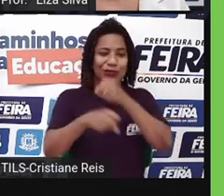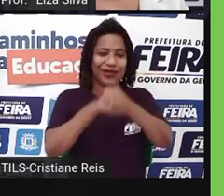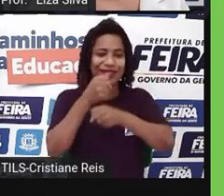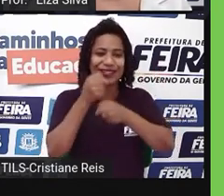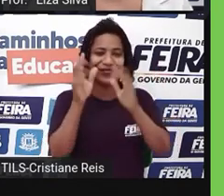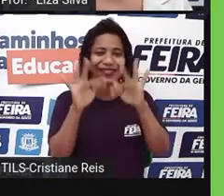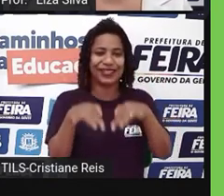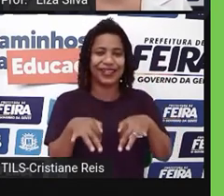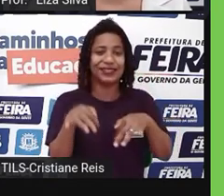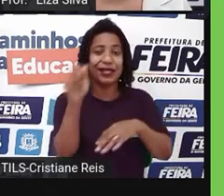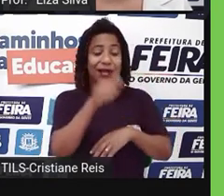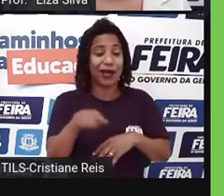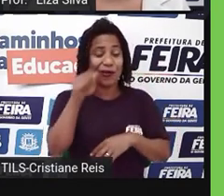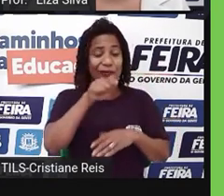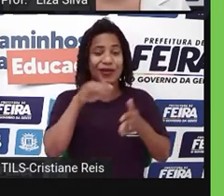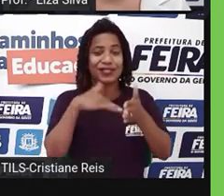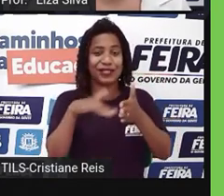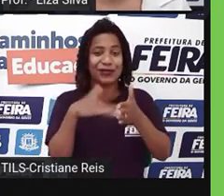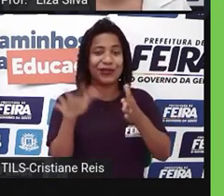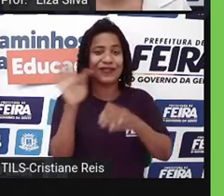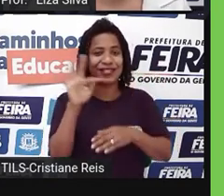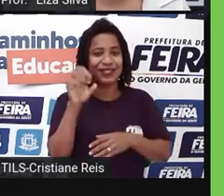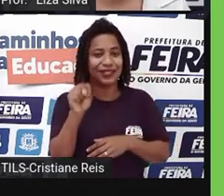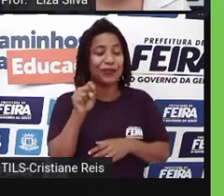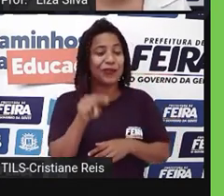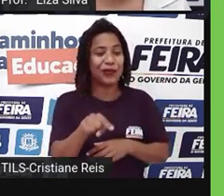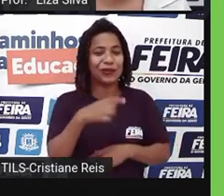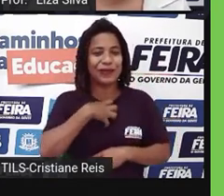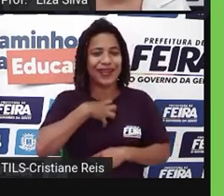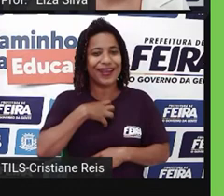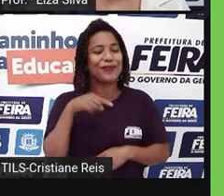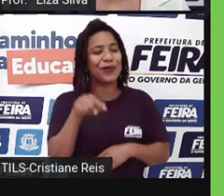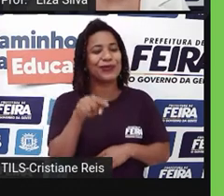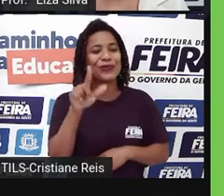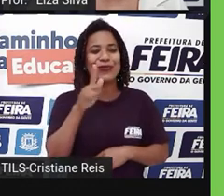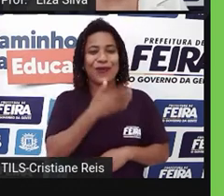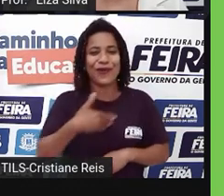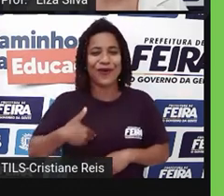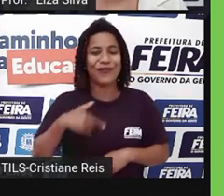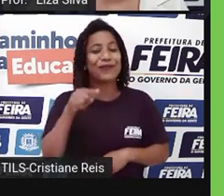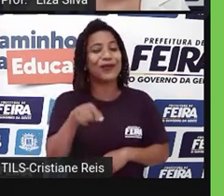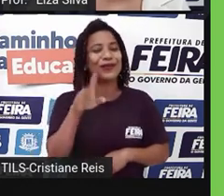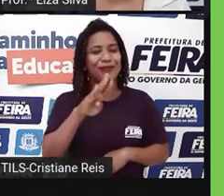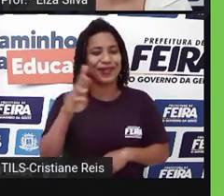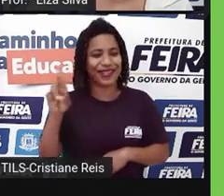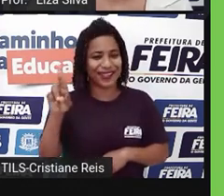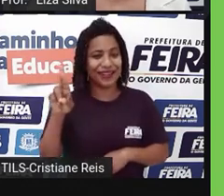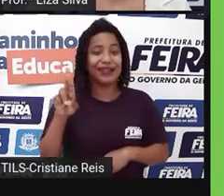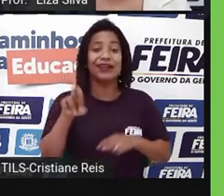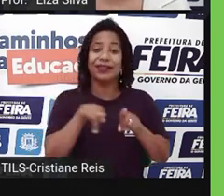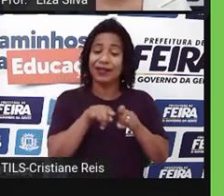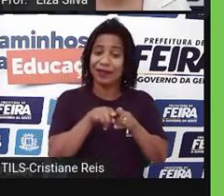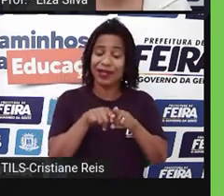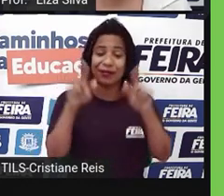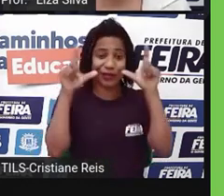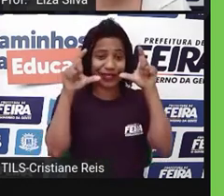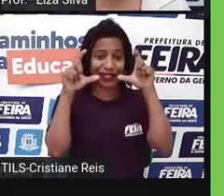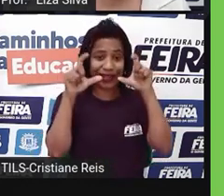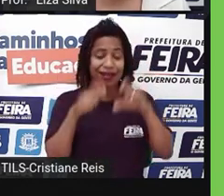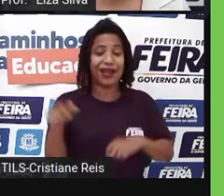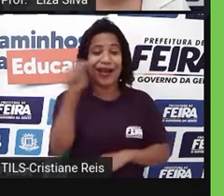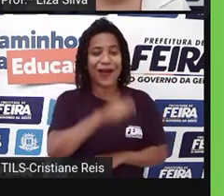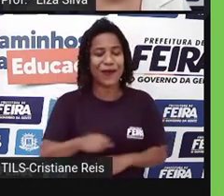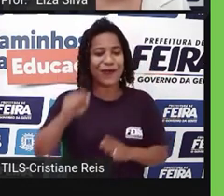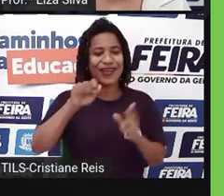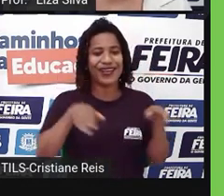.feiradesantana.ba.gov.br ou nosso Instagram, arroba caminhos da educa.com